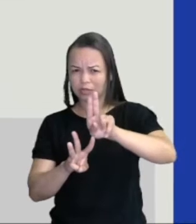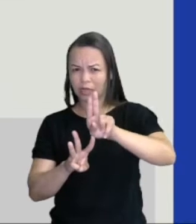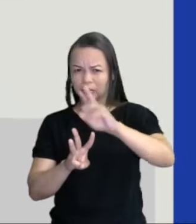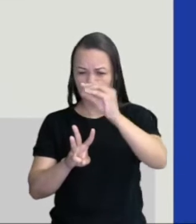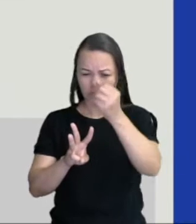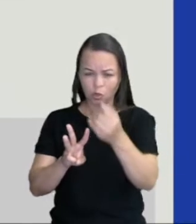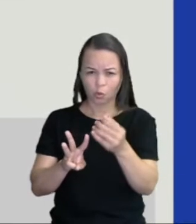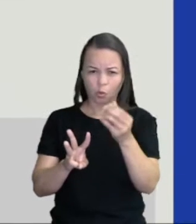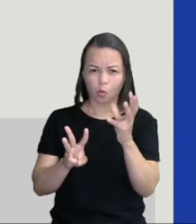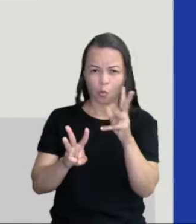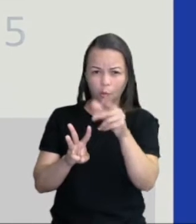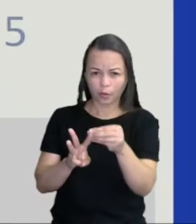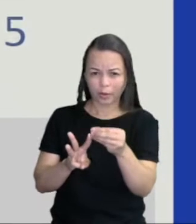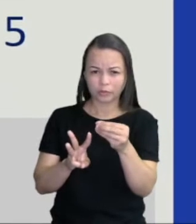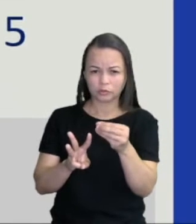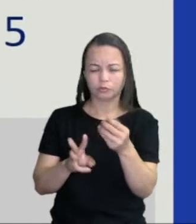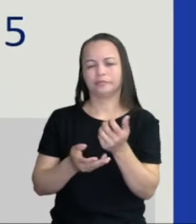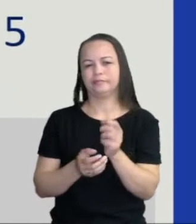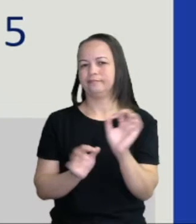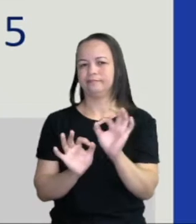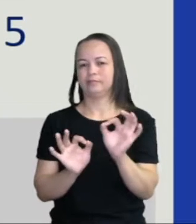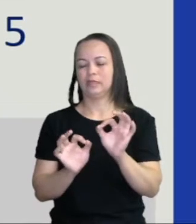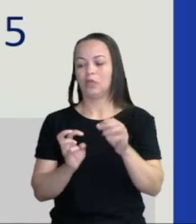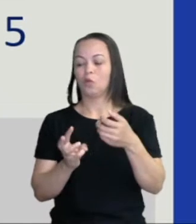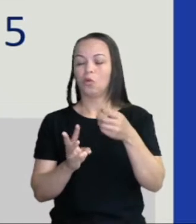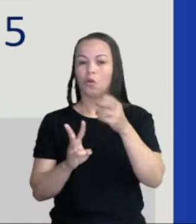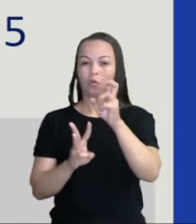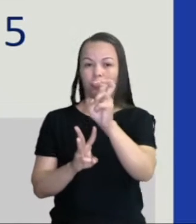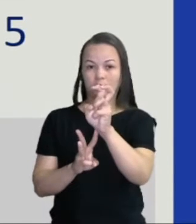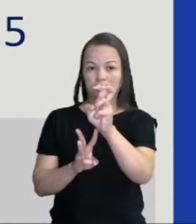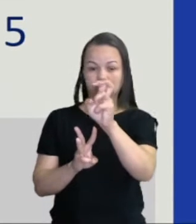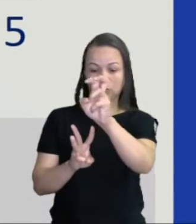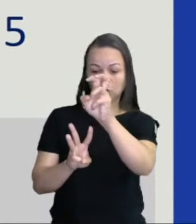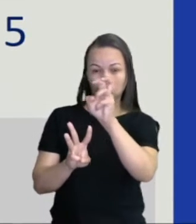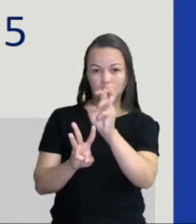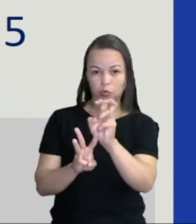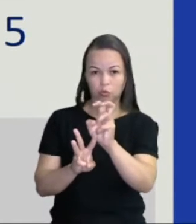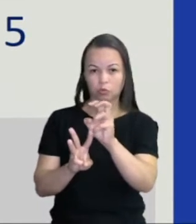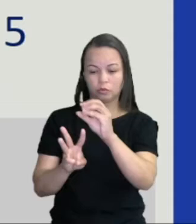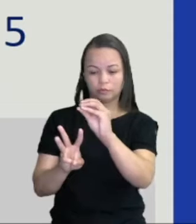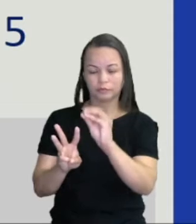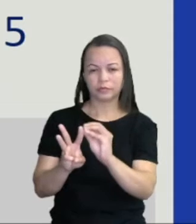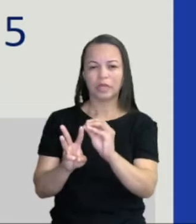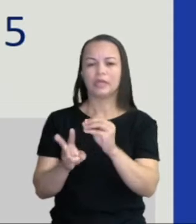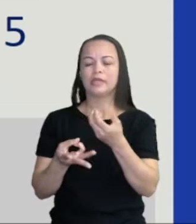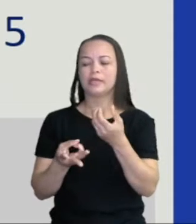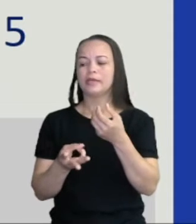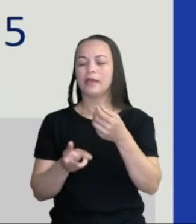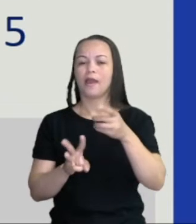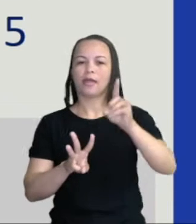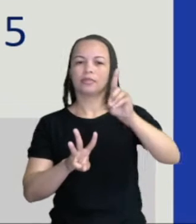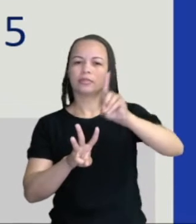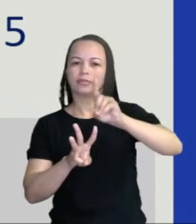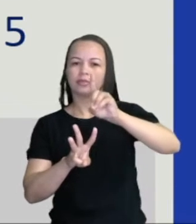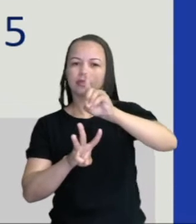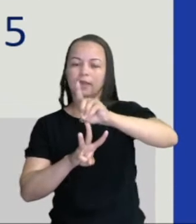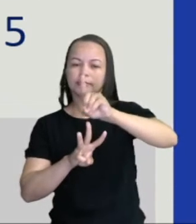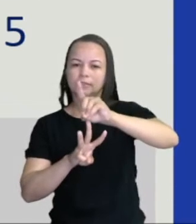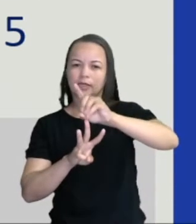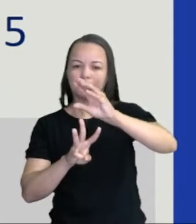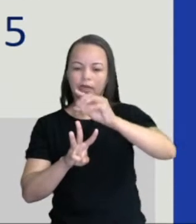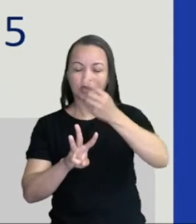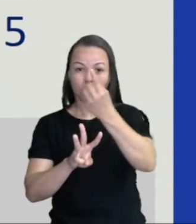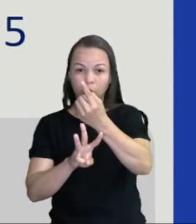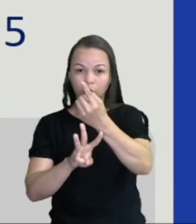Completo? Não. Então eu coloco 5 e a dezena, que é representada aí pelo algarismo 1, vai para a